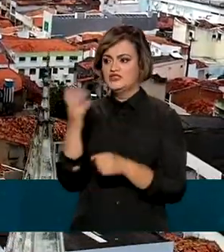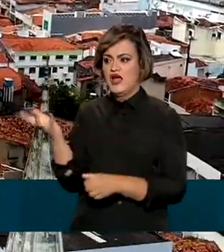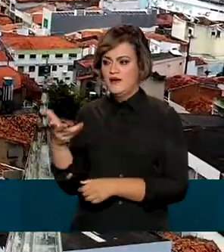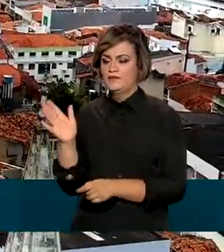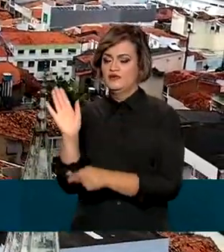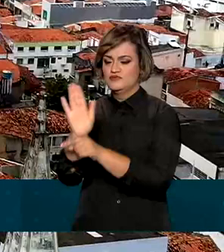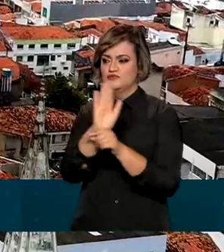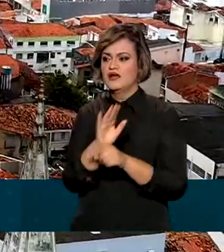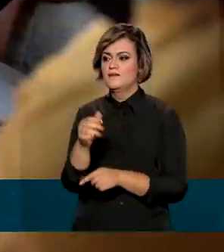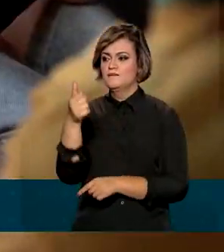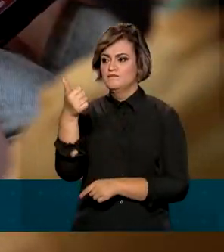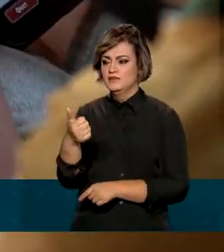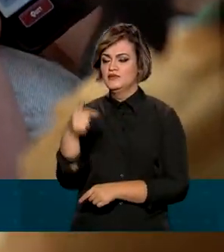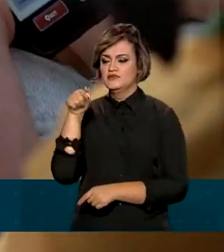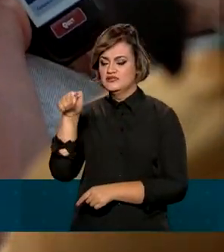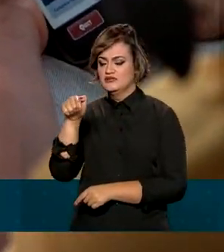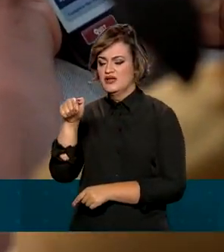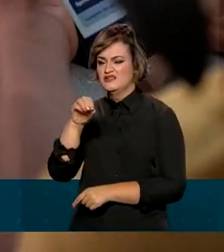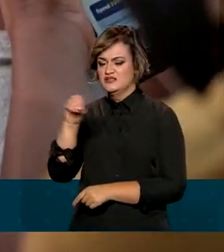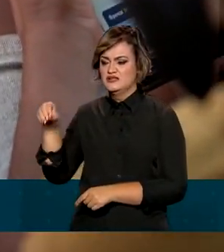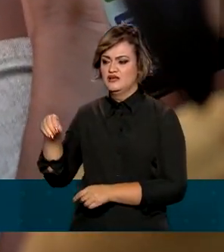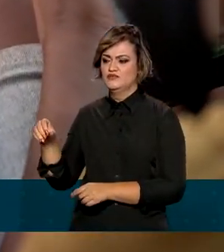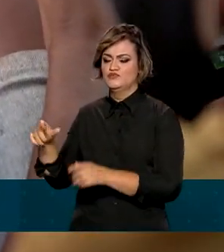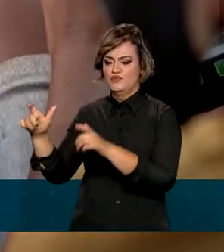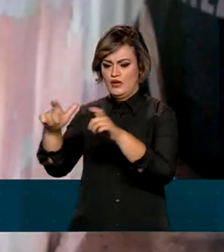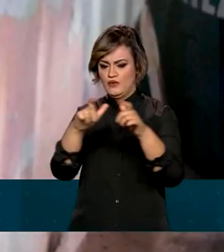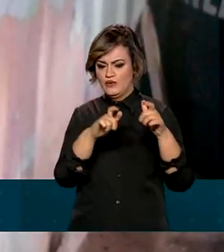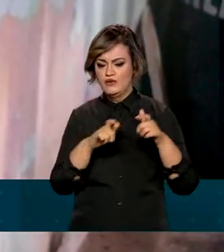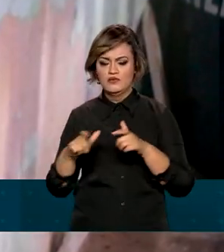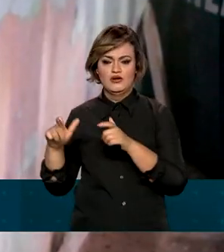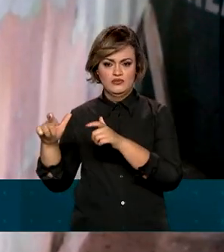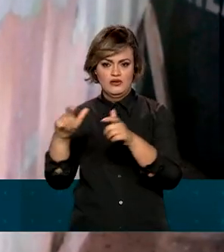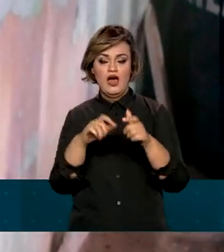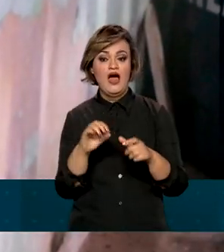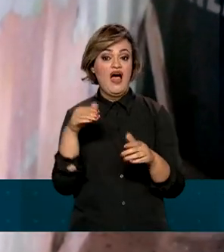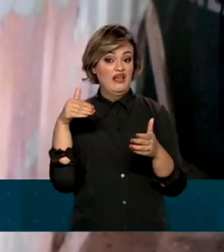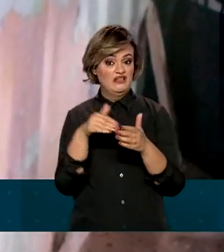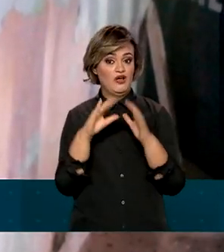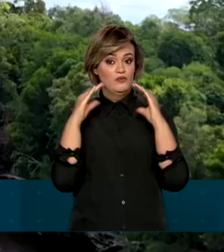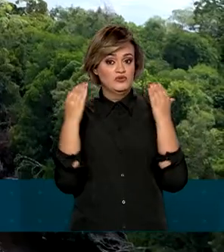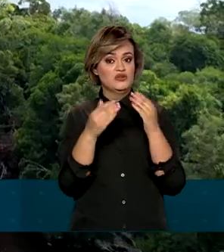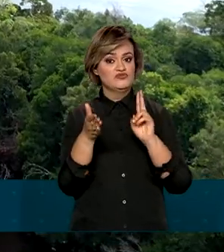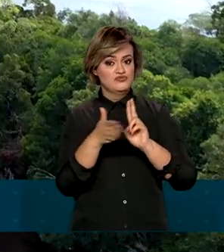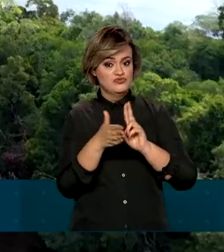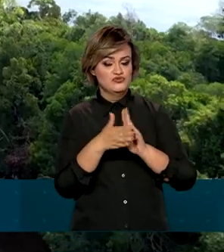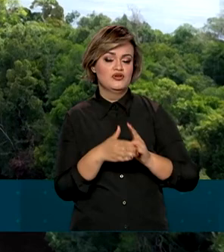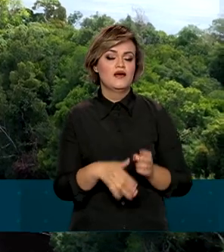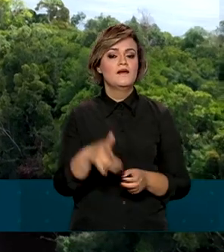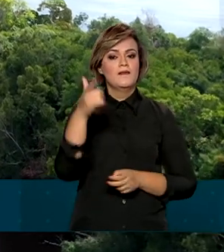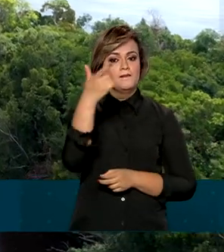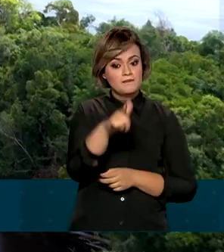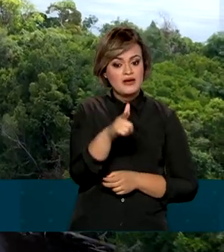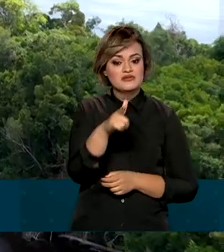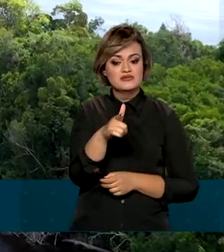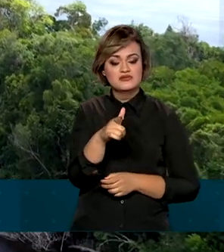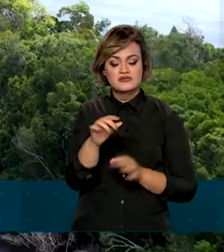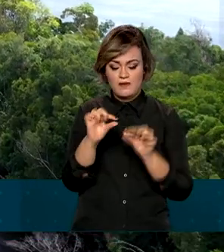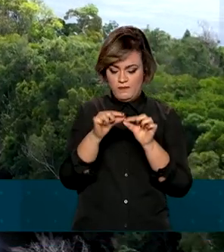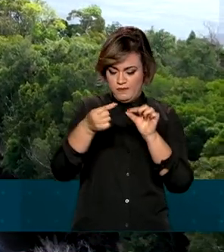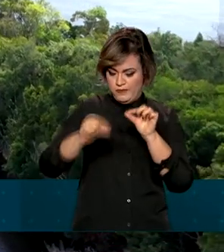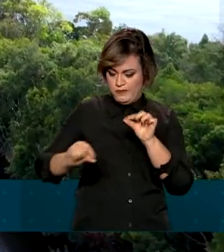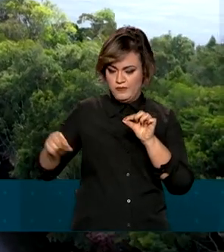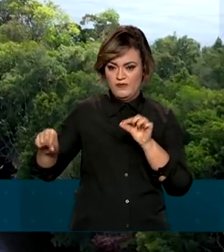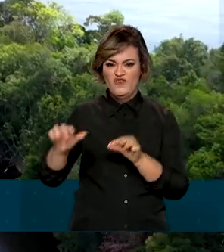localidades, como distritos, povoados ou comunidades indígenas. Também precisam implantar fibra